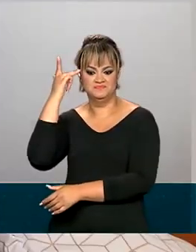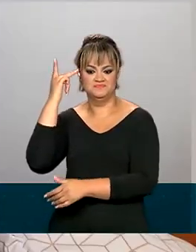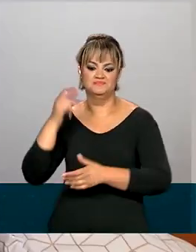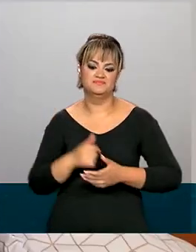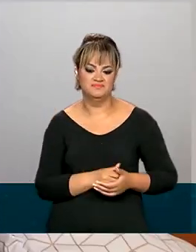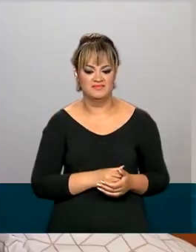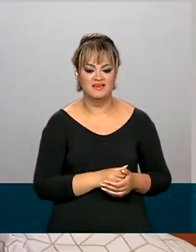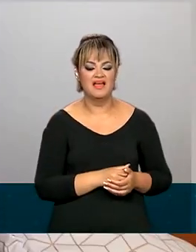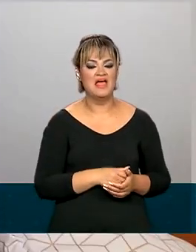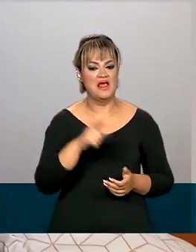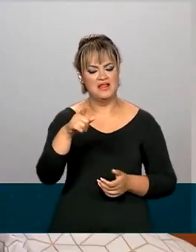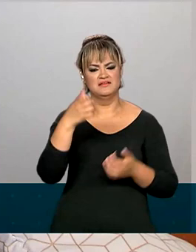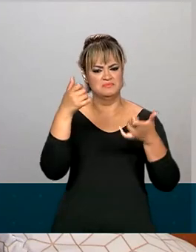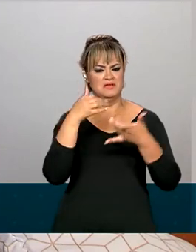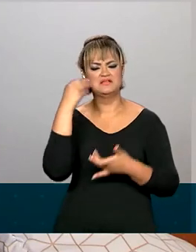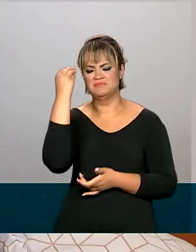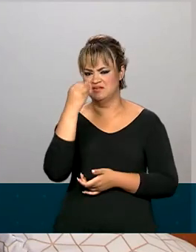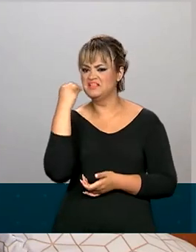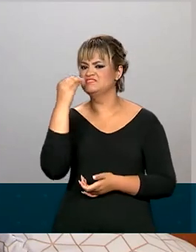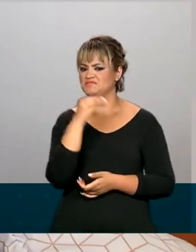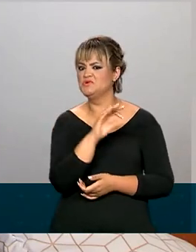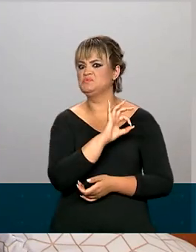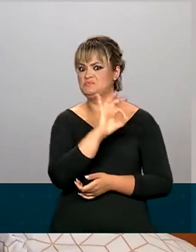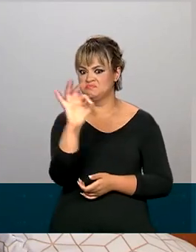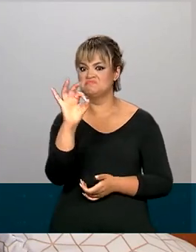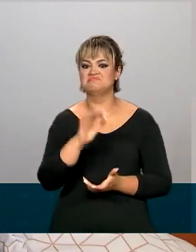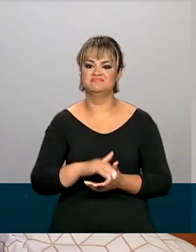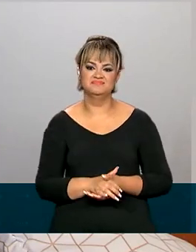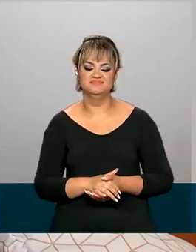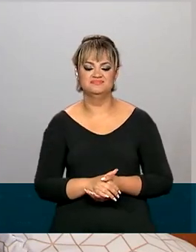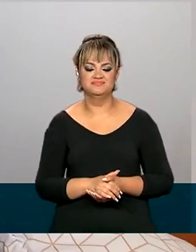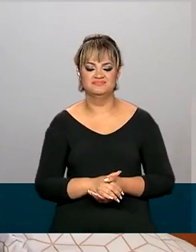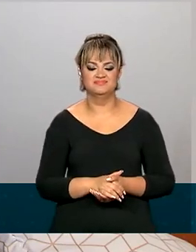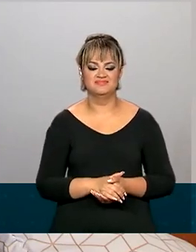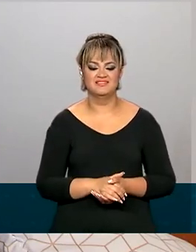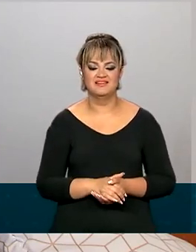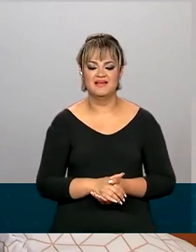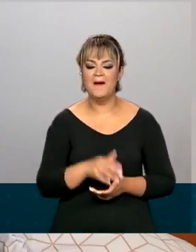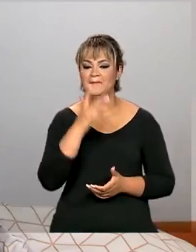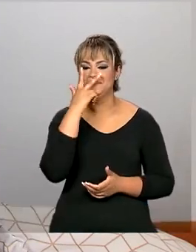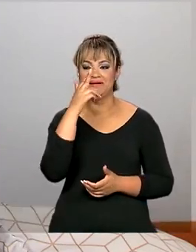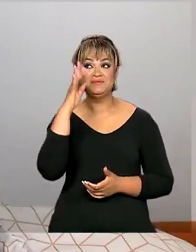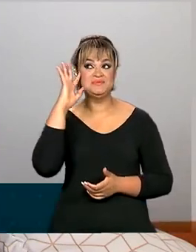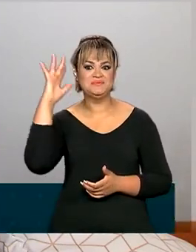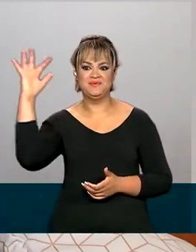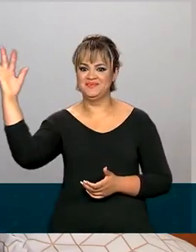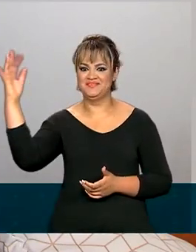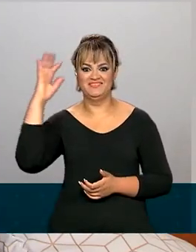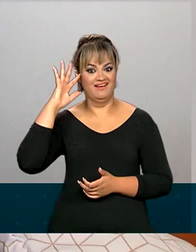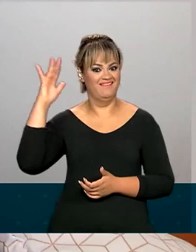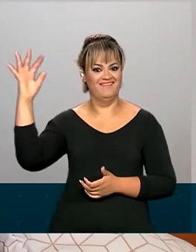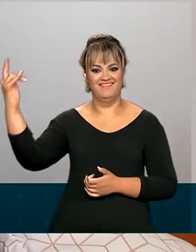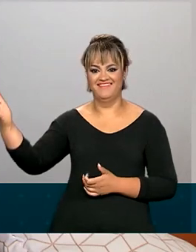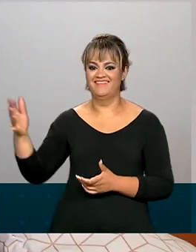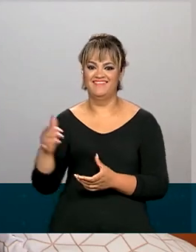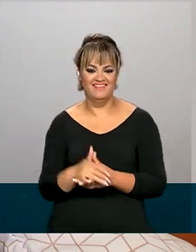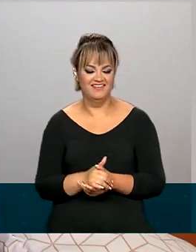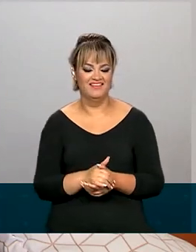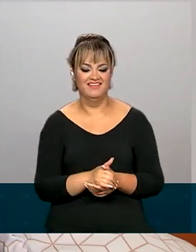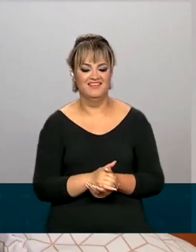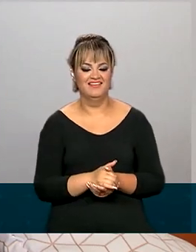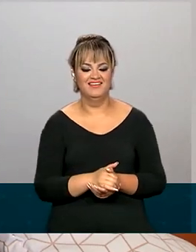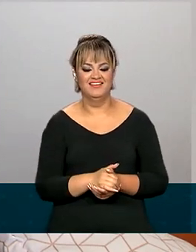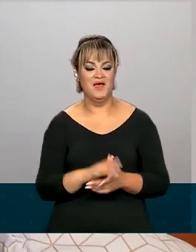Paulo. A experiência, ela garante, foi inesquecível. Parece que você está vivendo um sonho ali, né? É uma